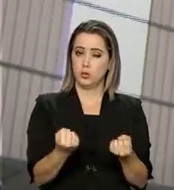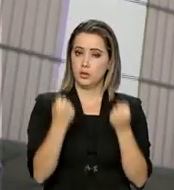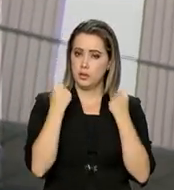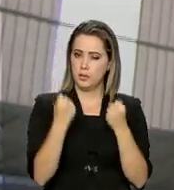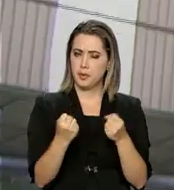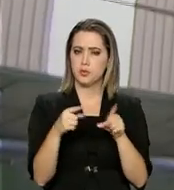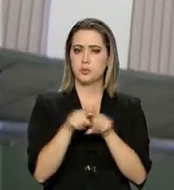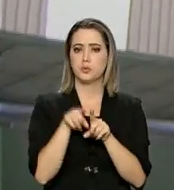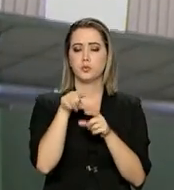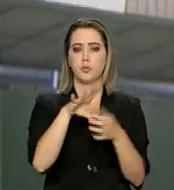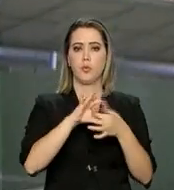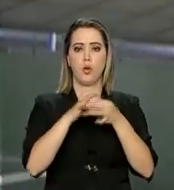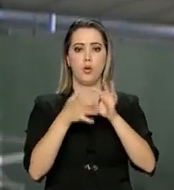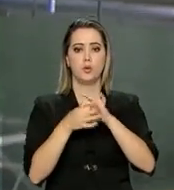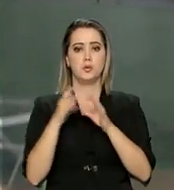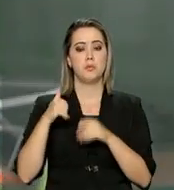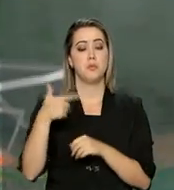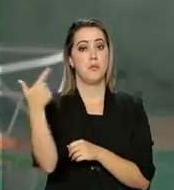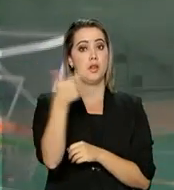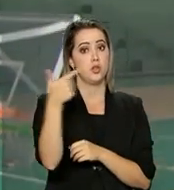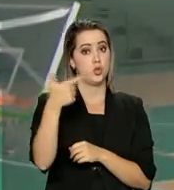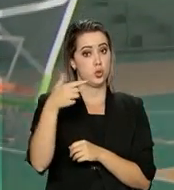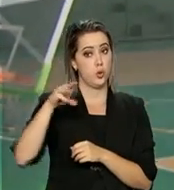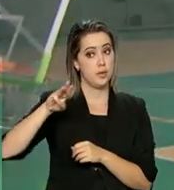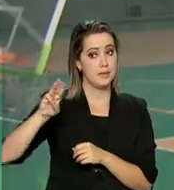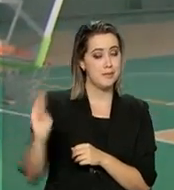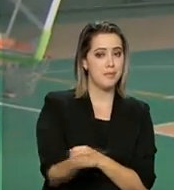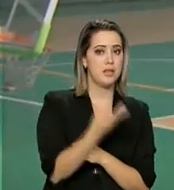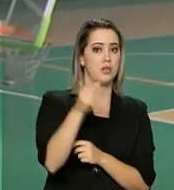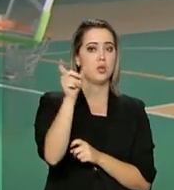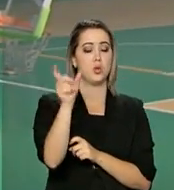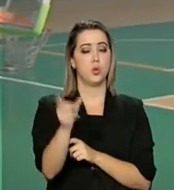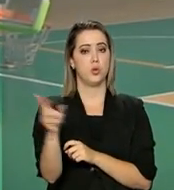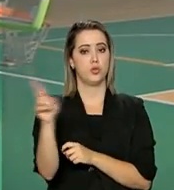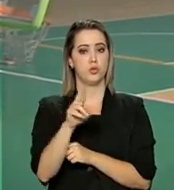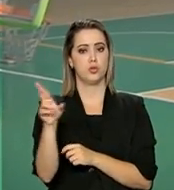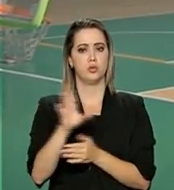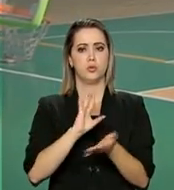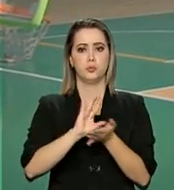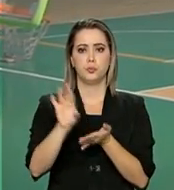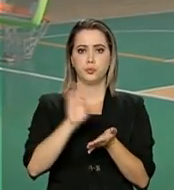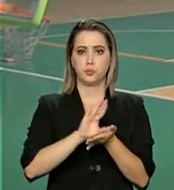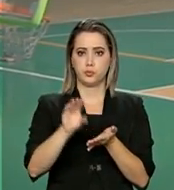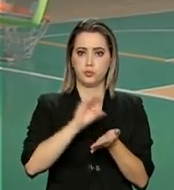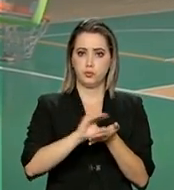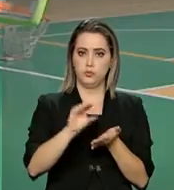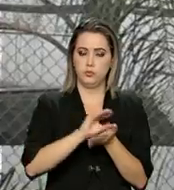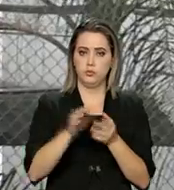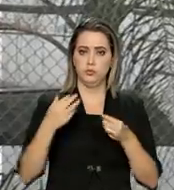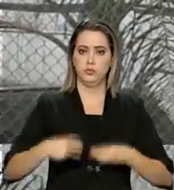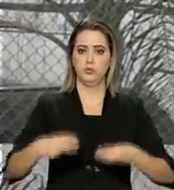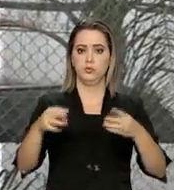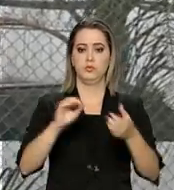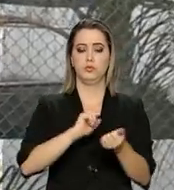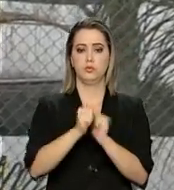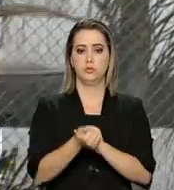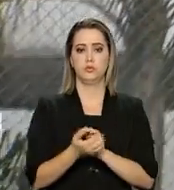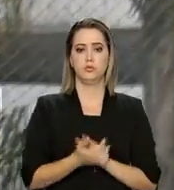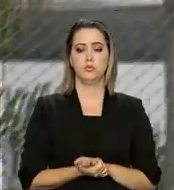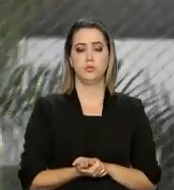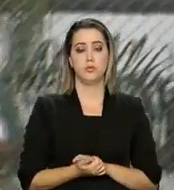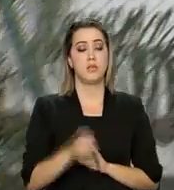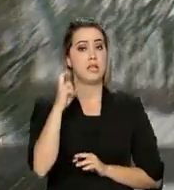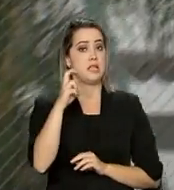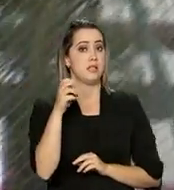Jogos Olímpicos, o local recebeu R$ 2,7 milhões em equipamentos do Ministério do Esporte. No Brasil, são